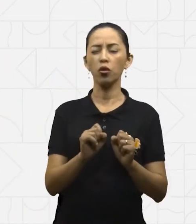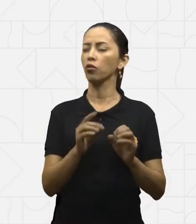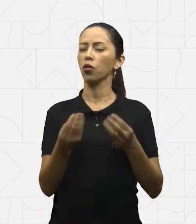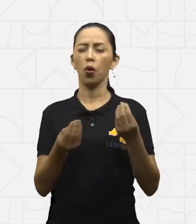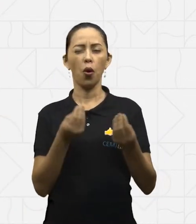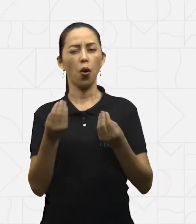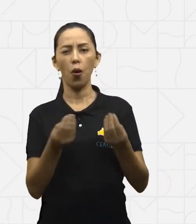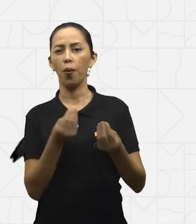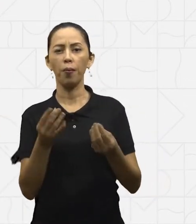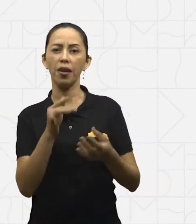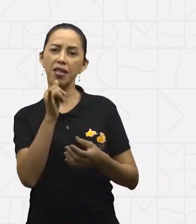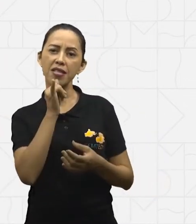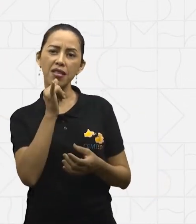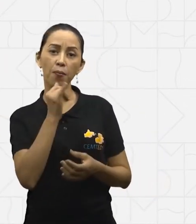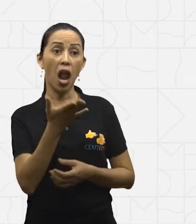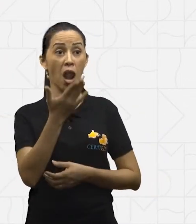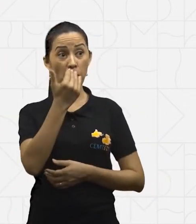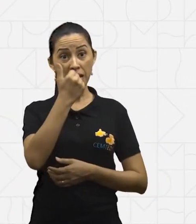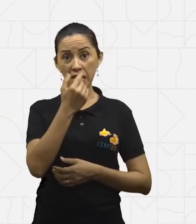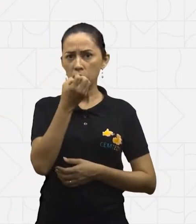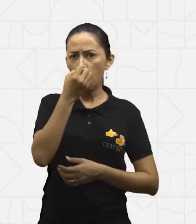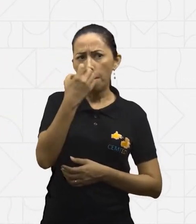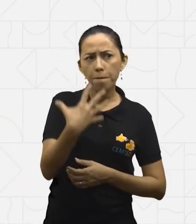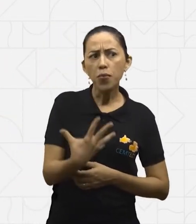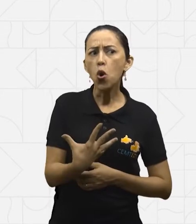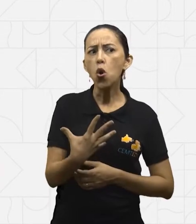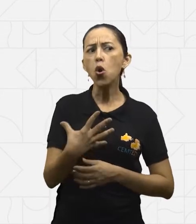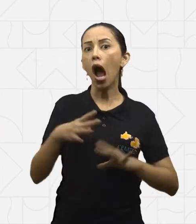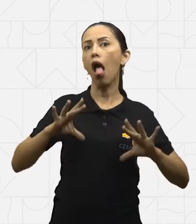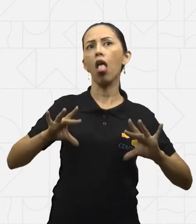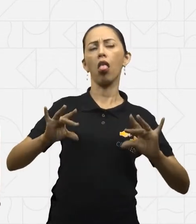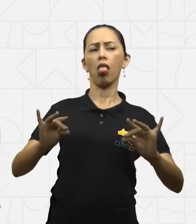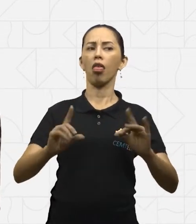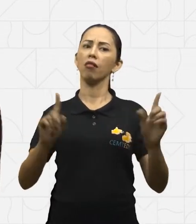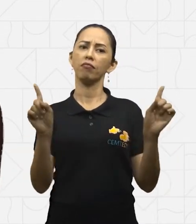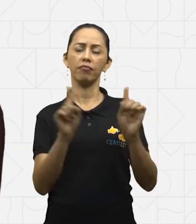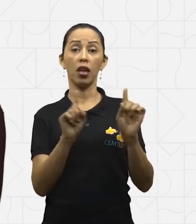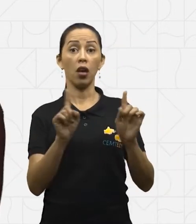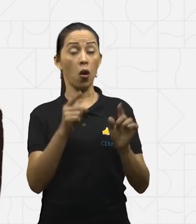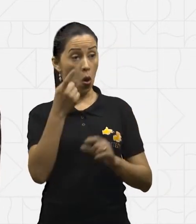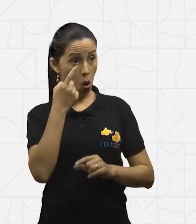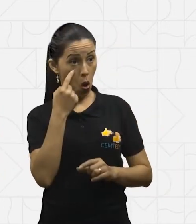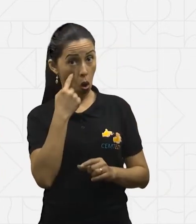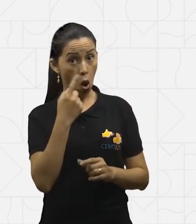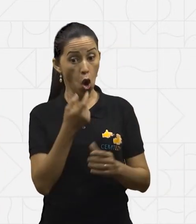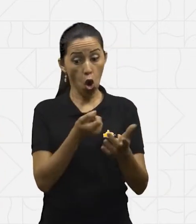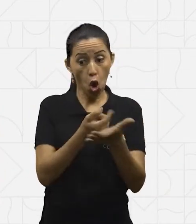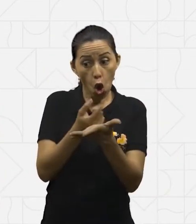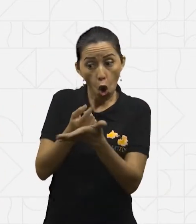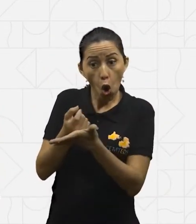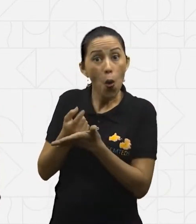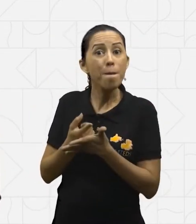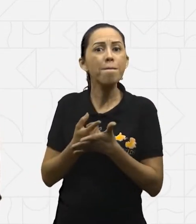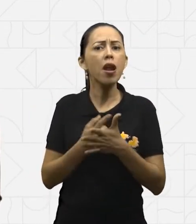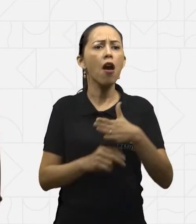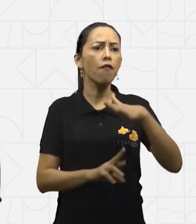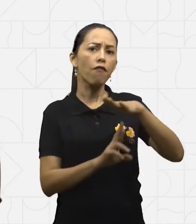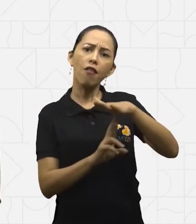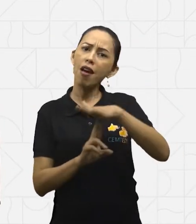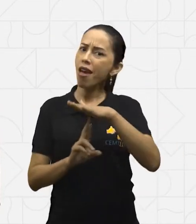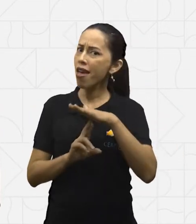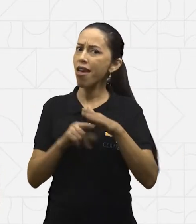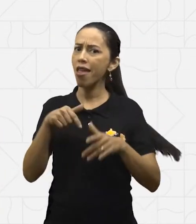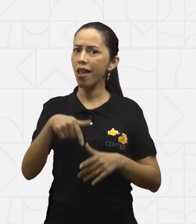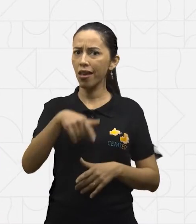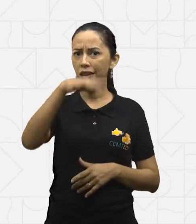dinheiro com isso? comprar esses produtos, né? Em feiras. A gente tem muitas feiras aqui na região. A gente tem muitas feiras na região